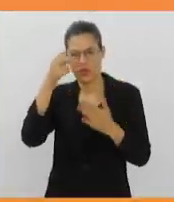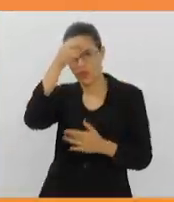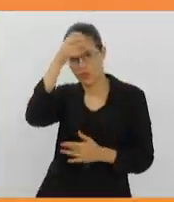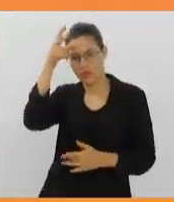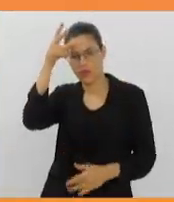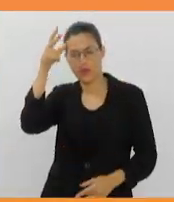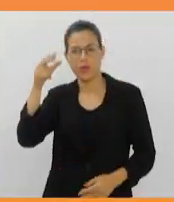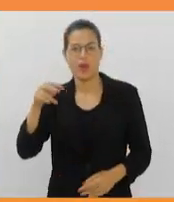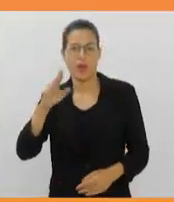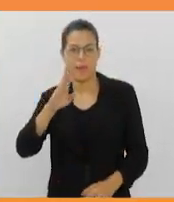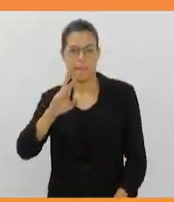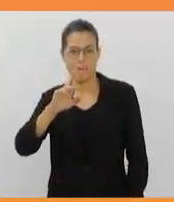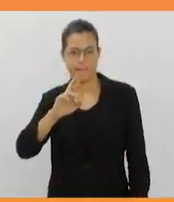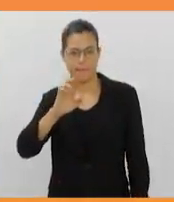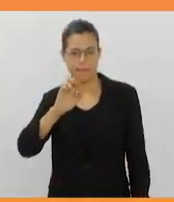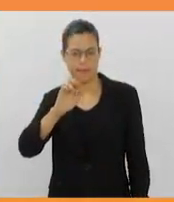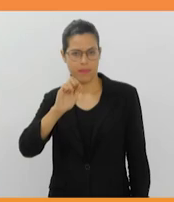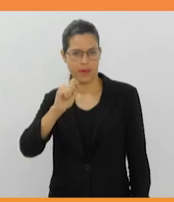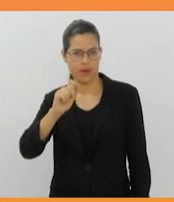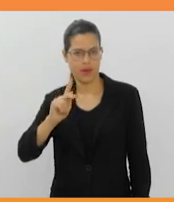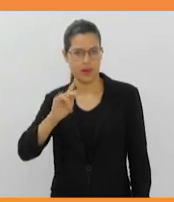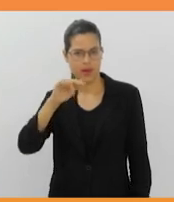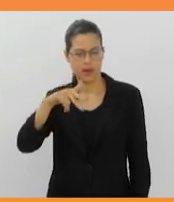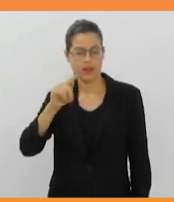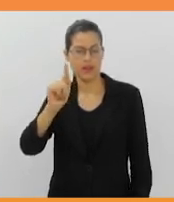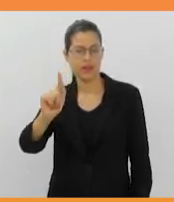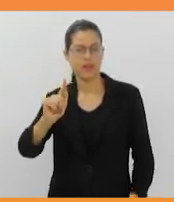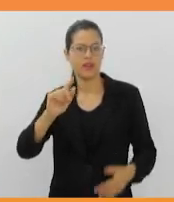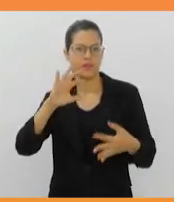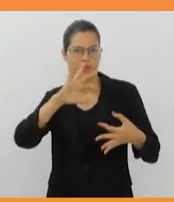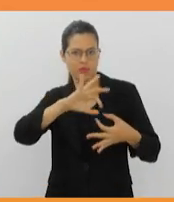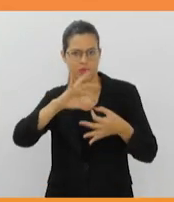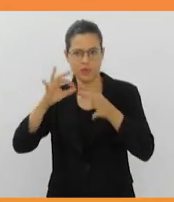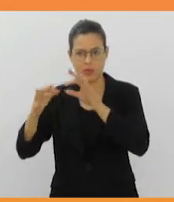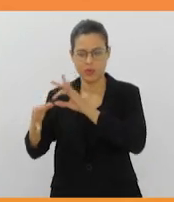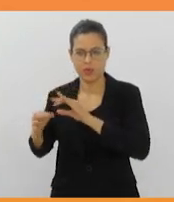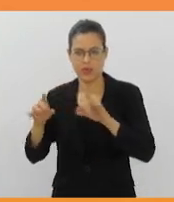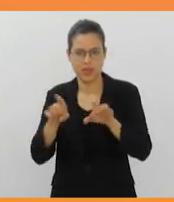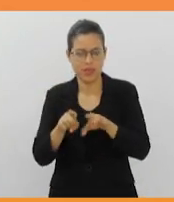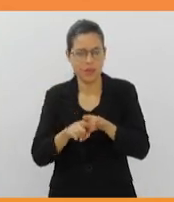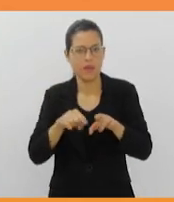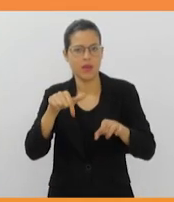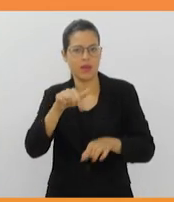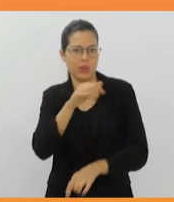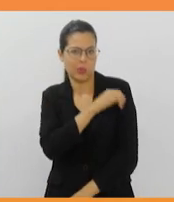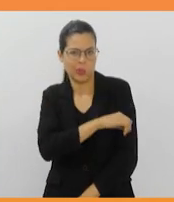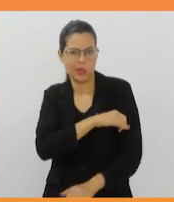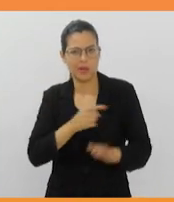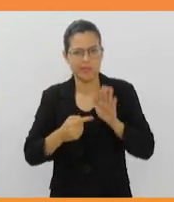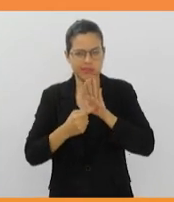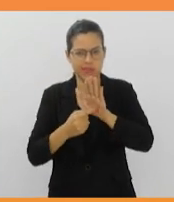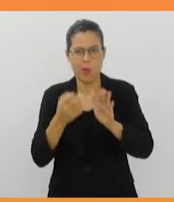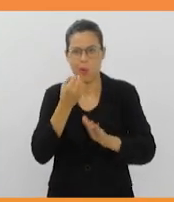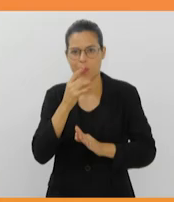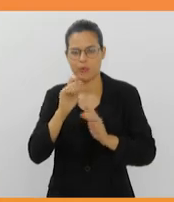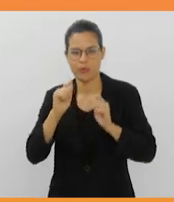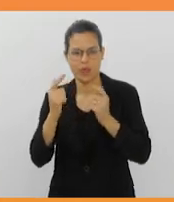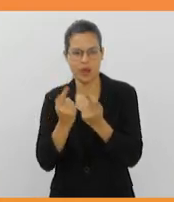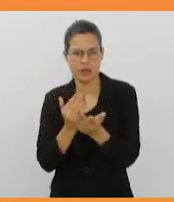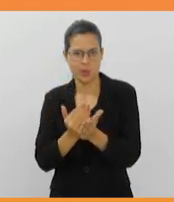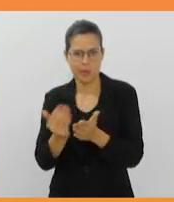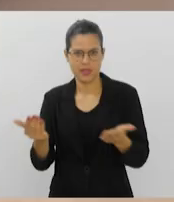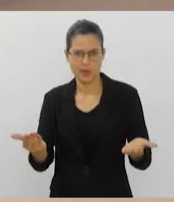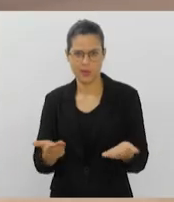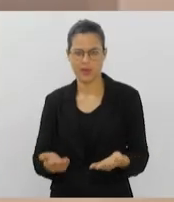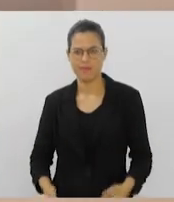Breaking é destaque dos Jogos Olímpicos e também aqui no Rio. O Bom Dia Alerj começa agora.